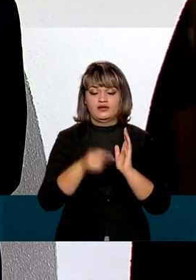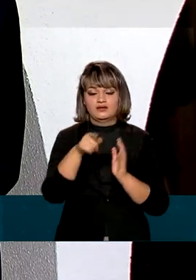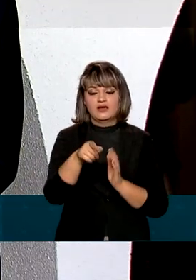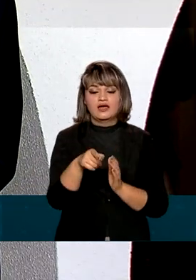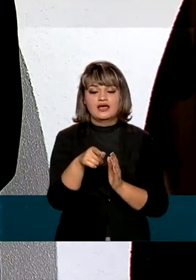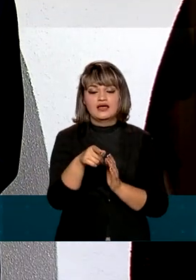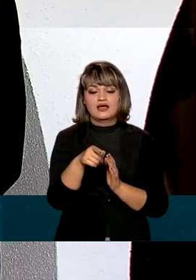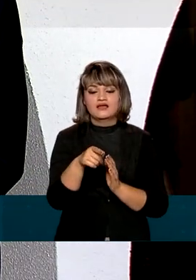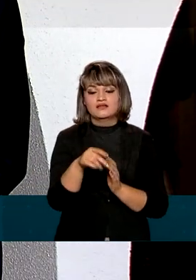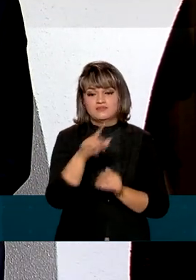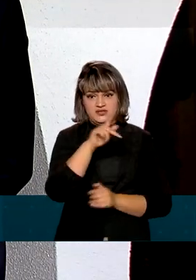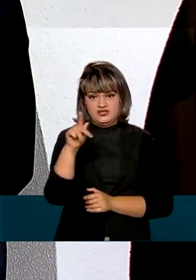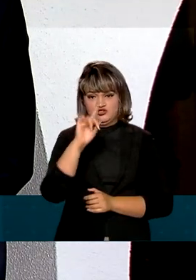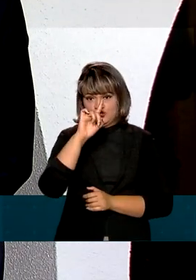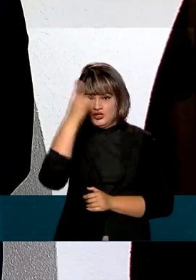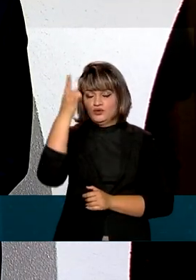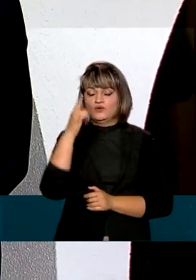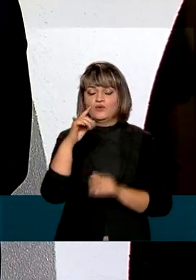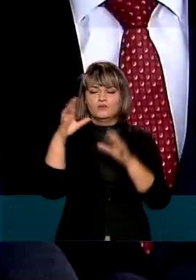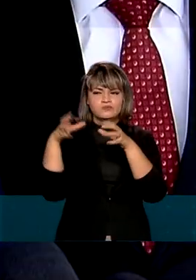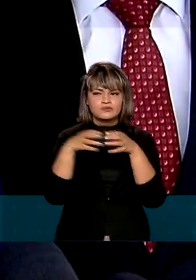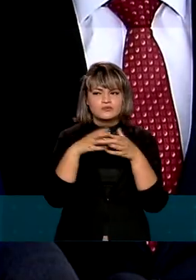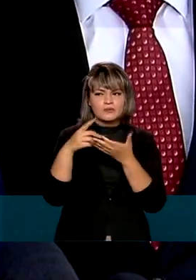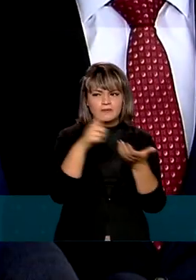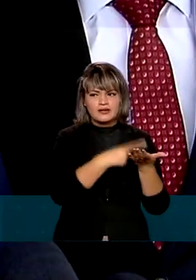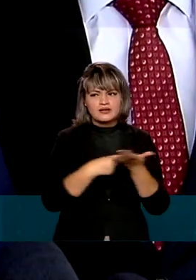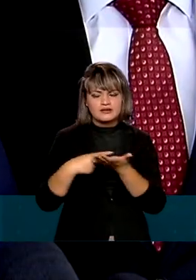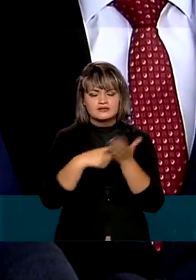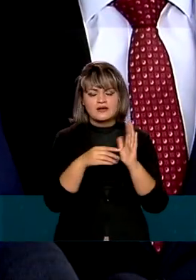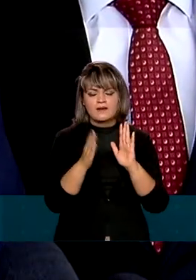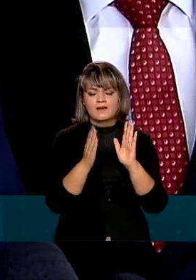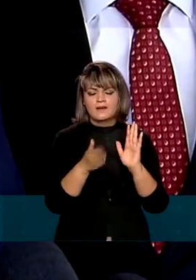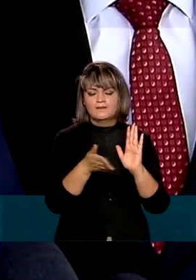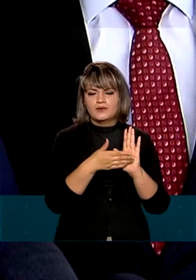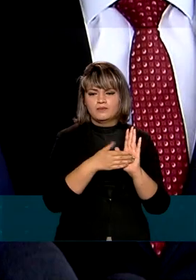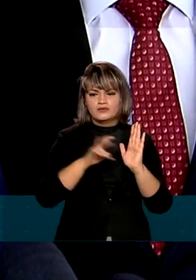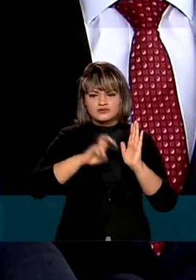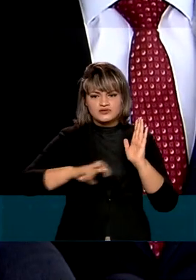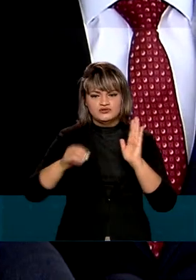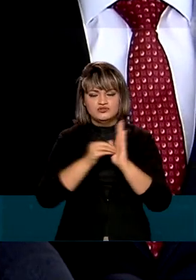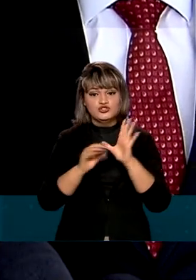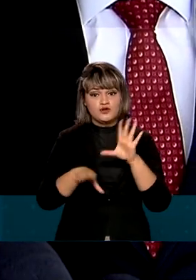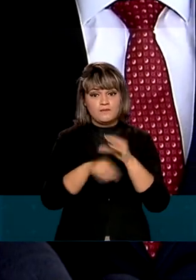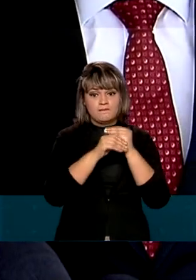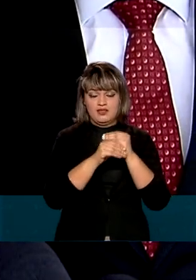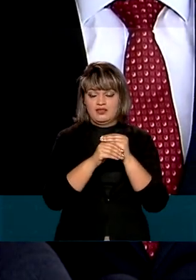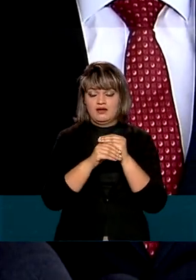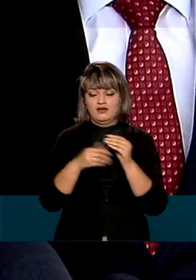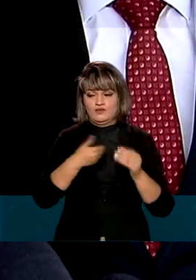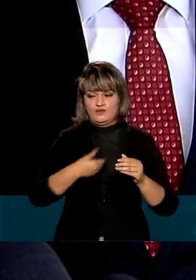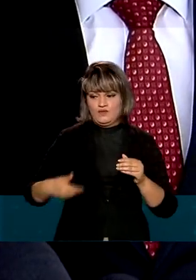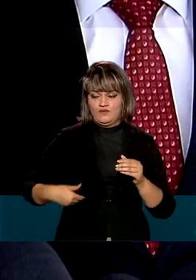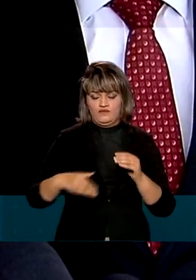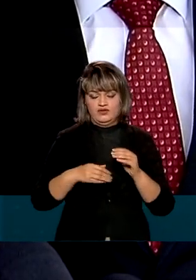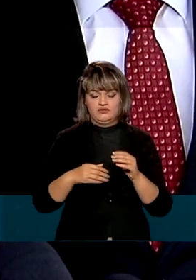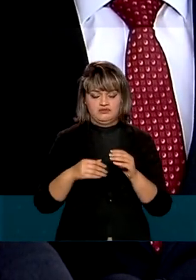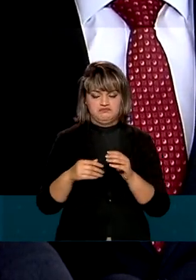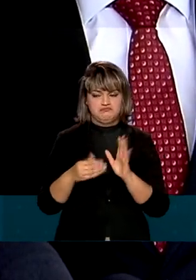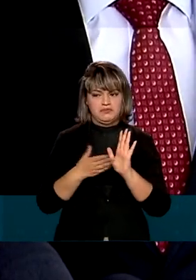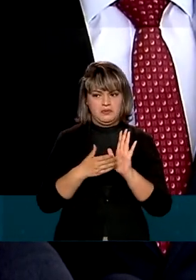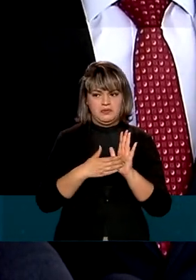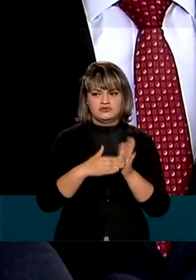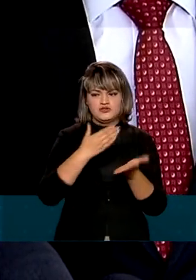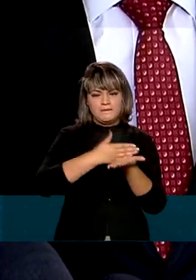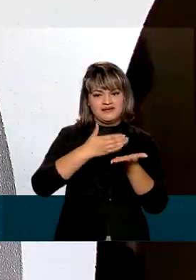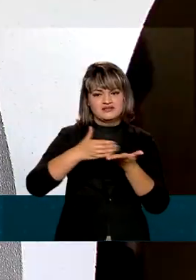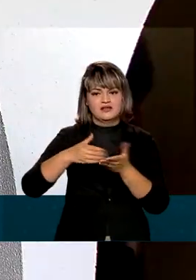terça-feira a comissão especial que vai analisar a proposta de emenda à Constituição enviada pelo governo que propõe o parcelamento dos